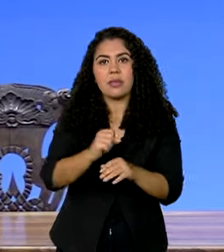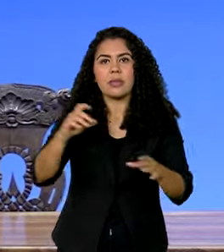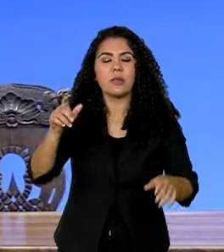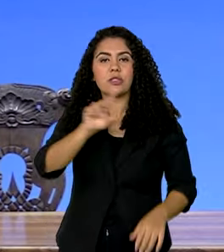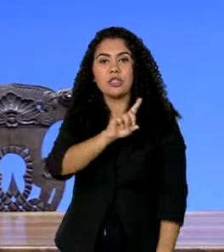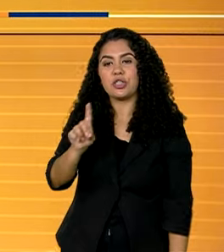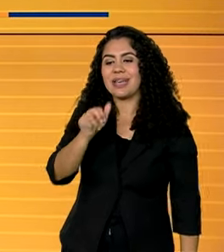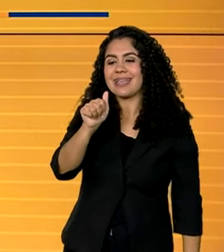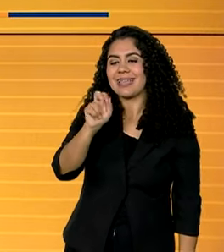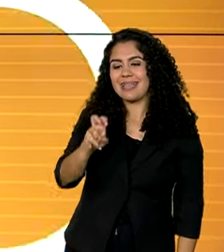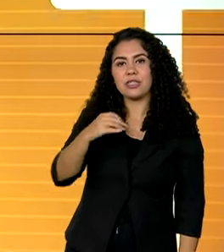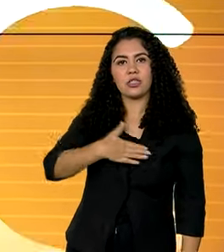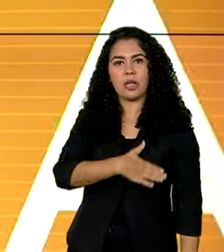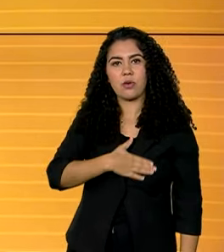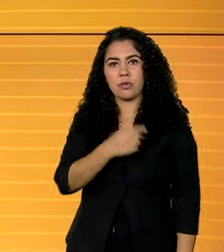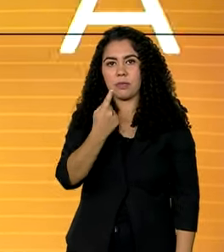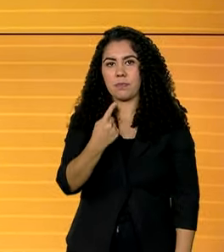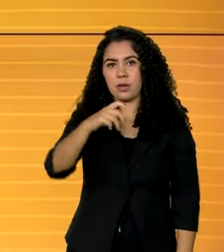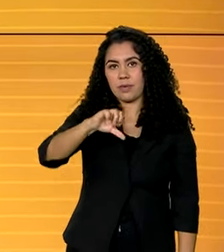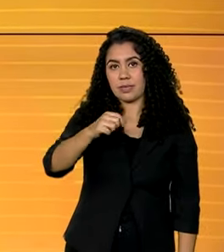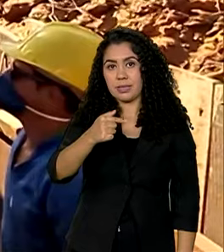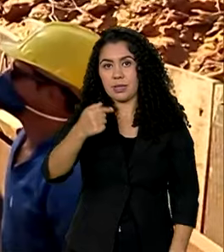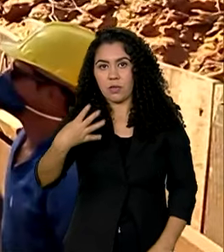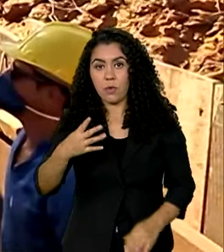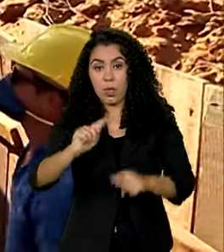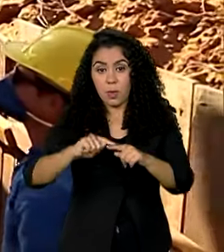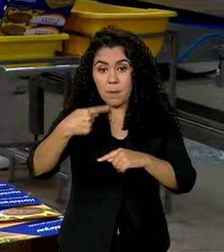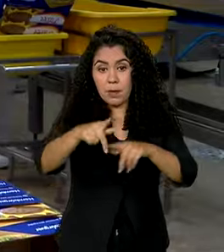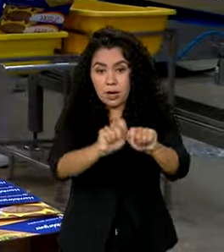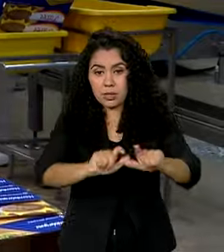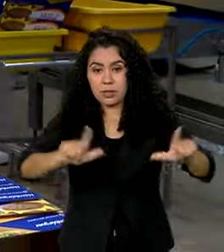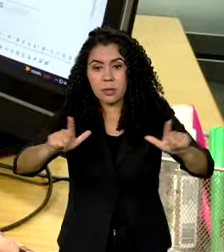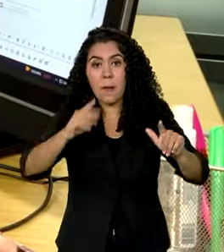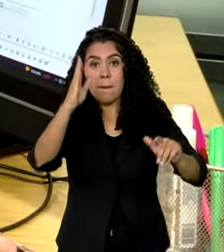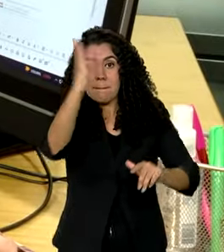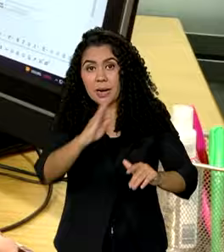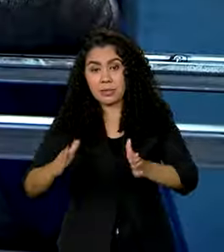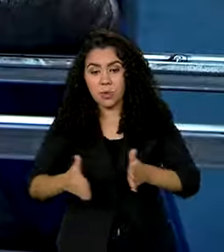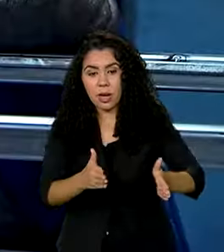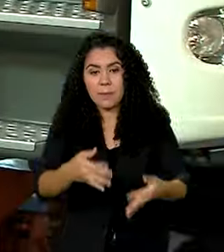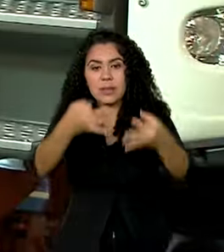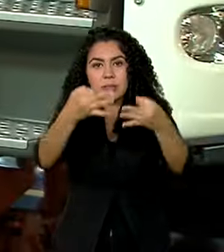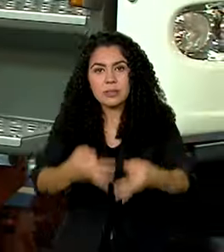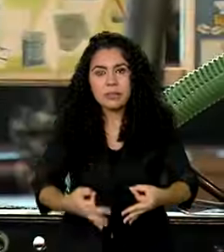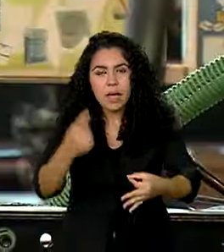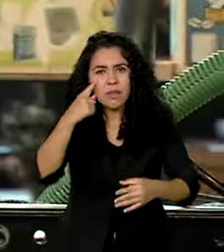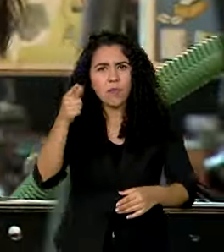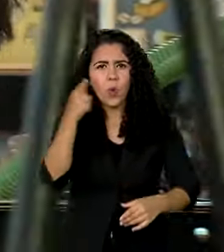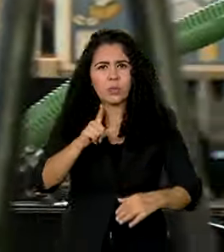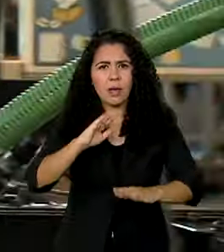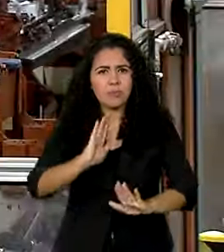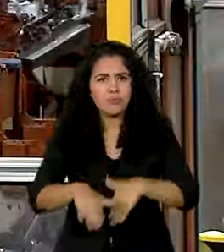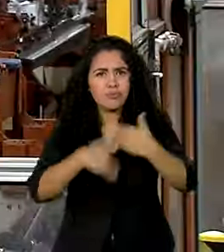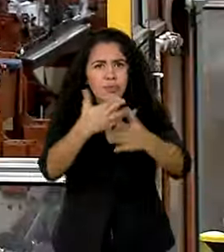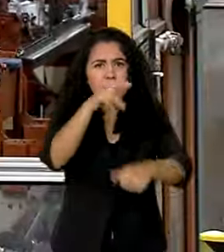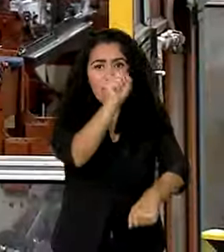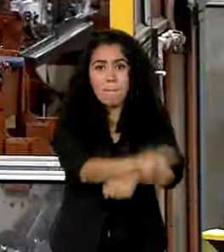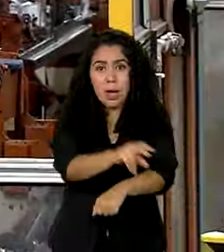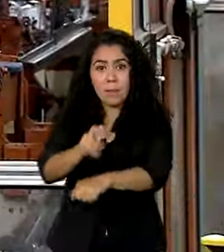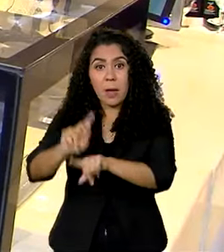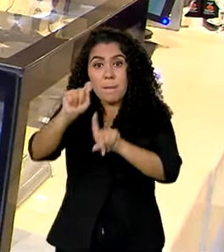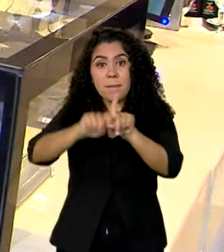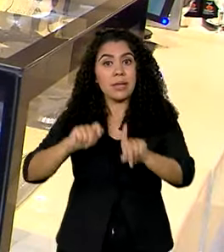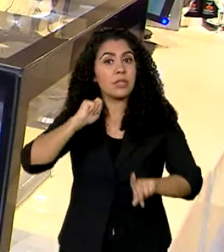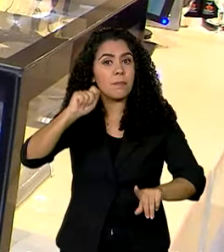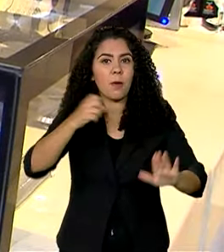1974. Veja a seguir no quadro Brasil no rumo certo, você vai ver os avanços no emprego. Abril